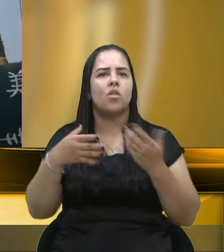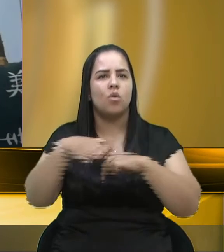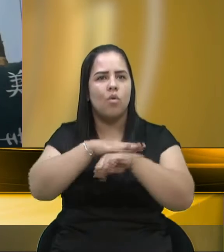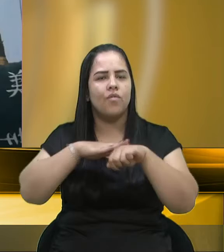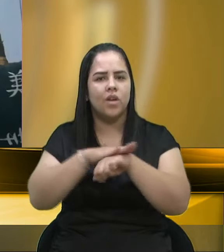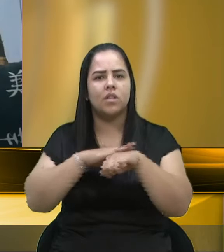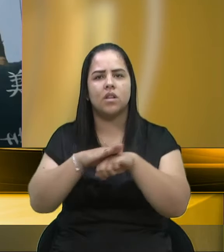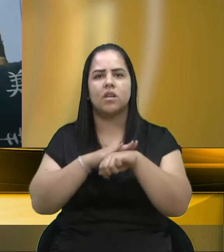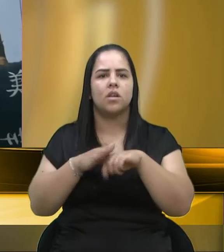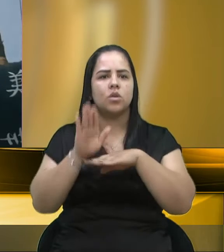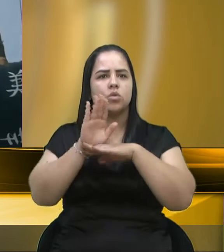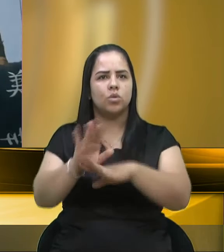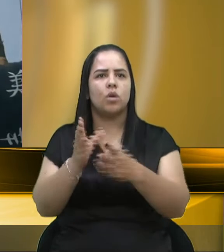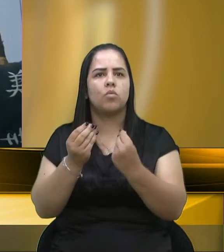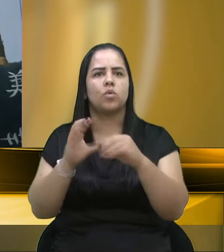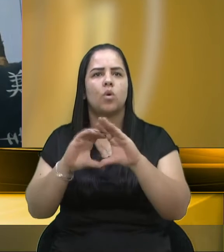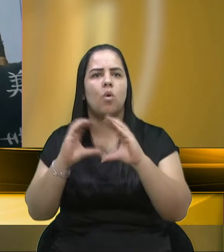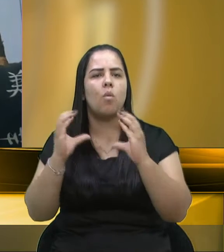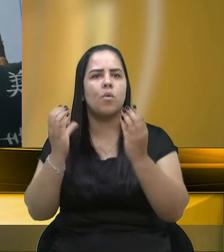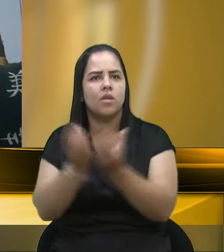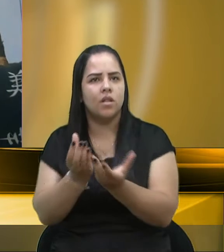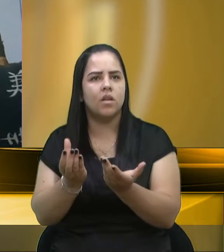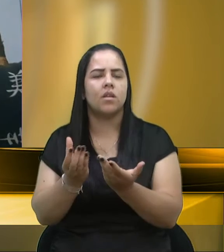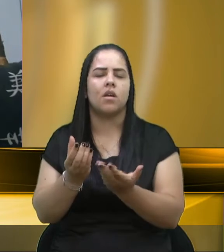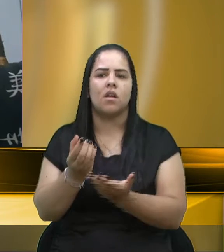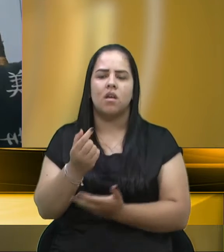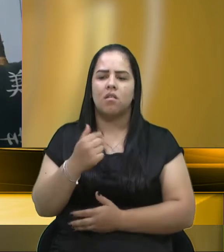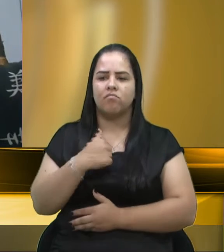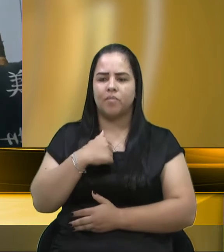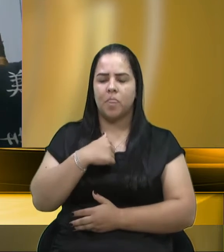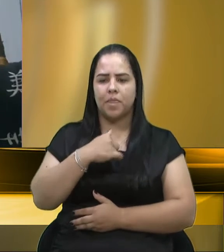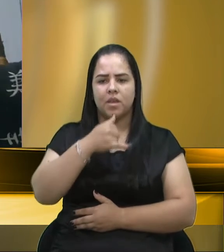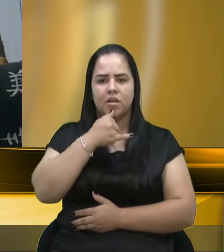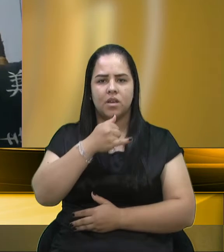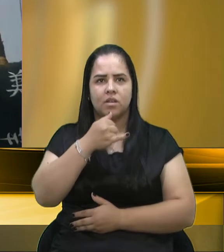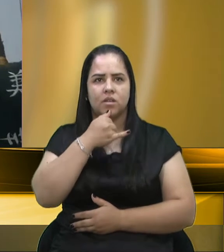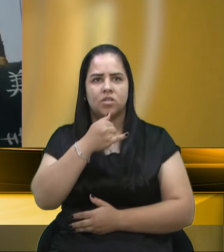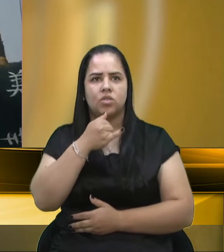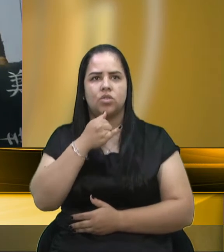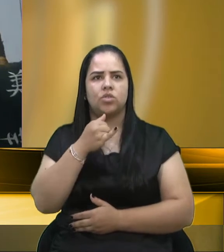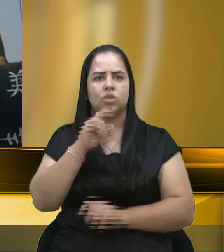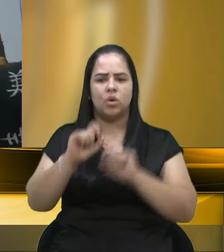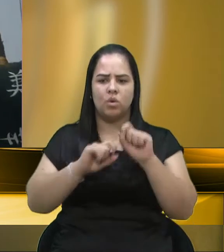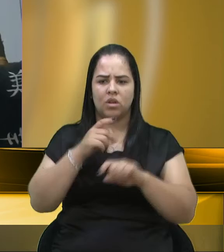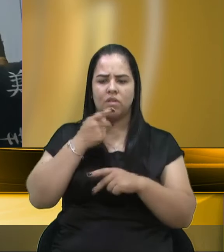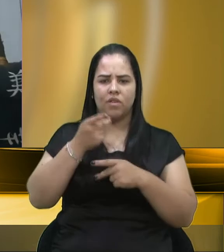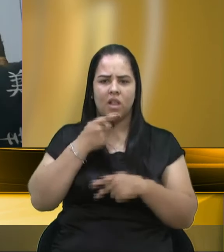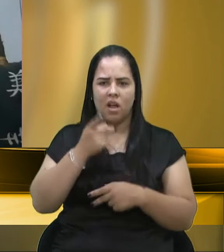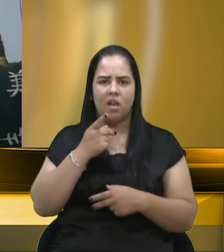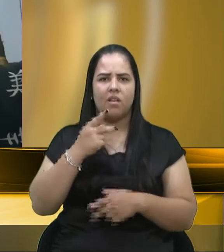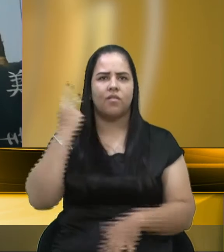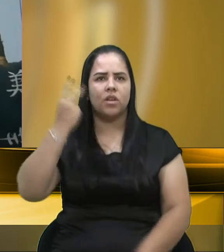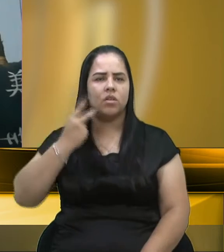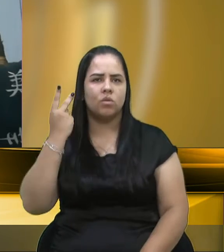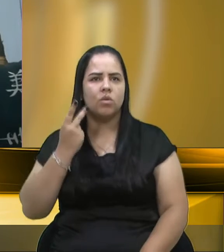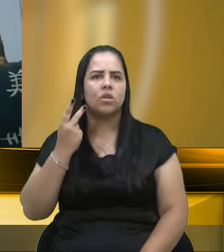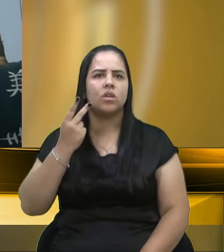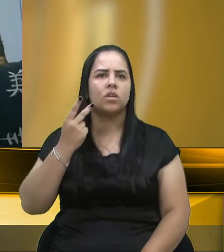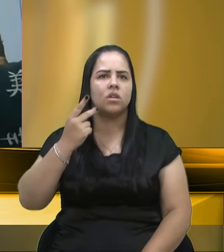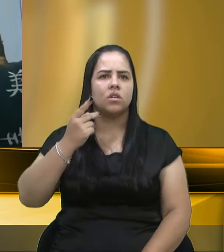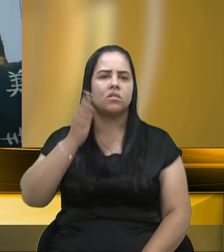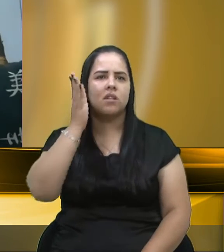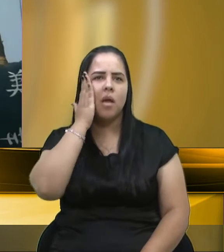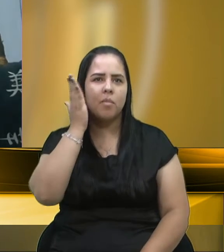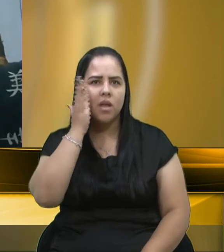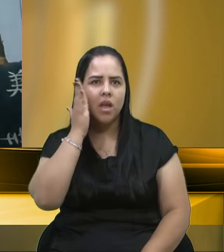comunidades. Fico muito sentido do jeito que está sendo alinhado aí essa discussão da Cândido Vereador. E sabendo, vereador, que